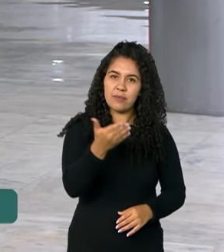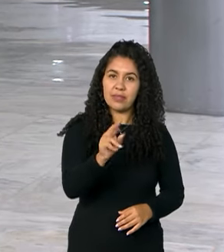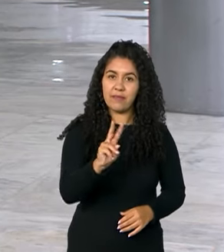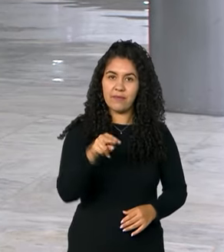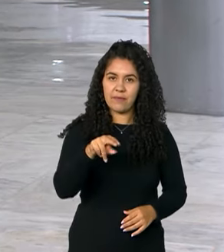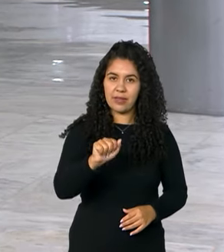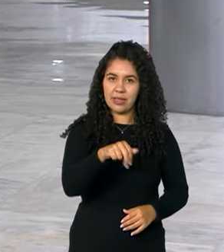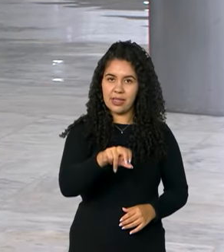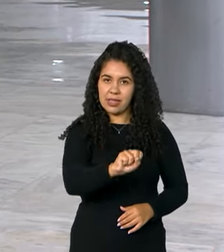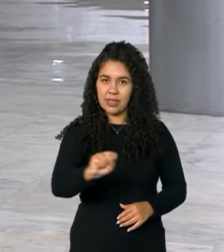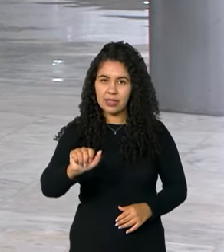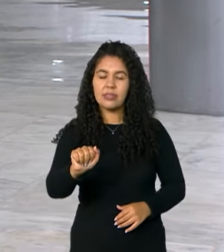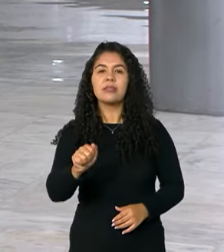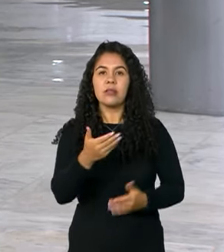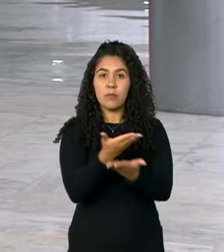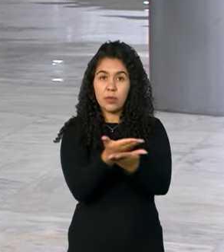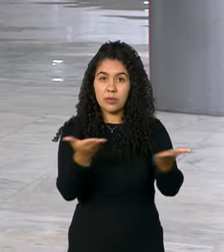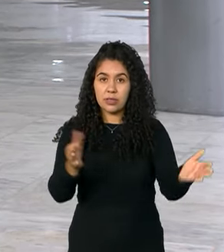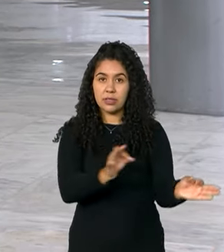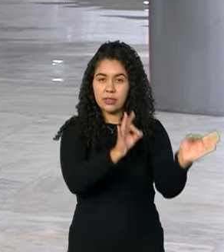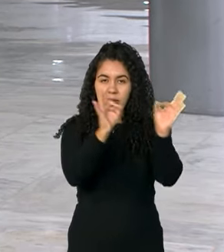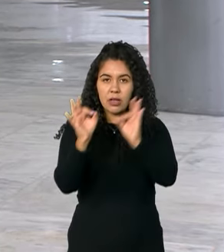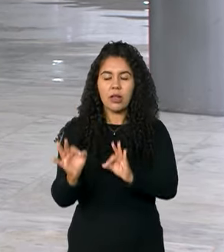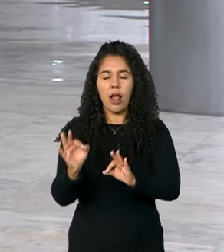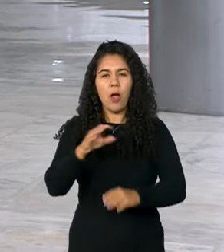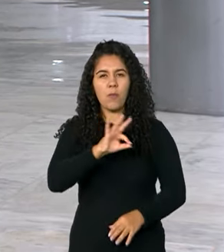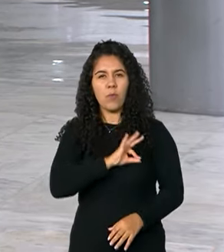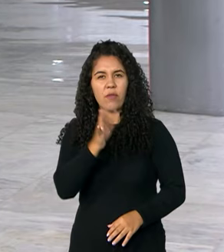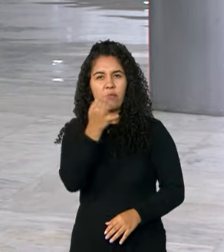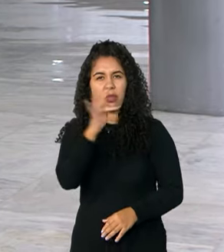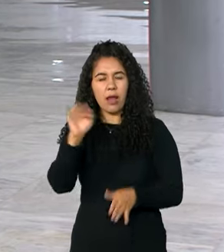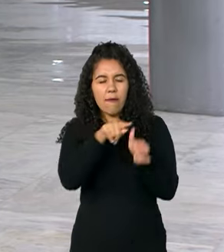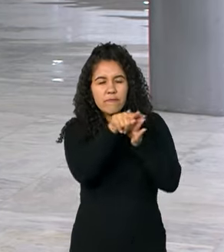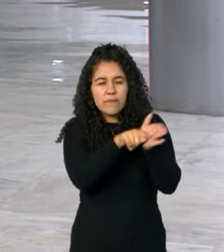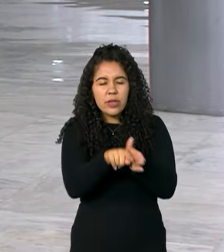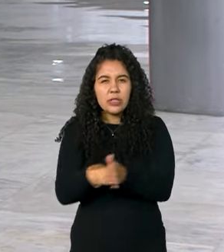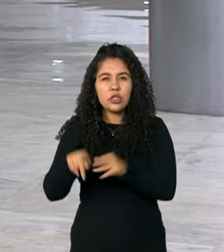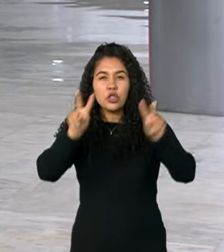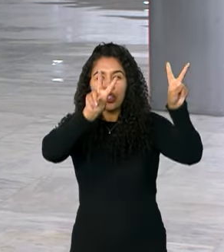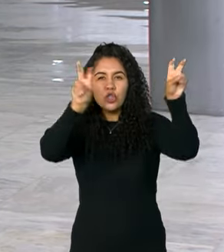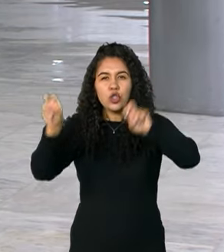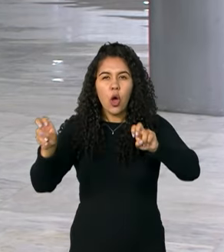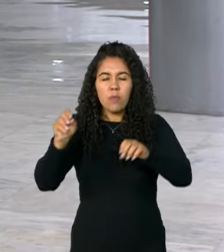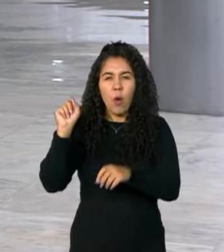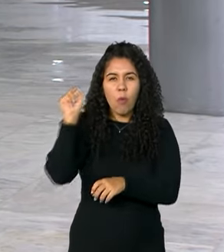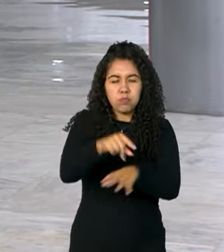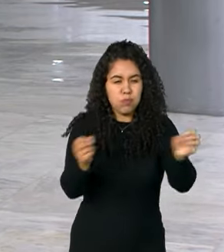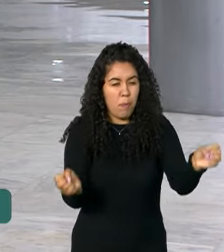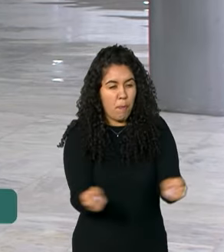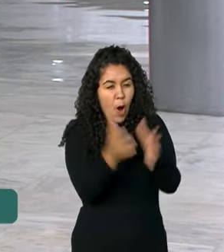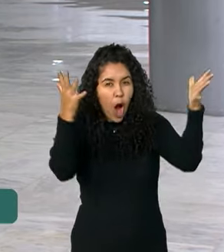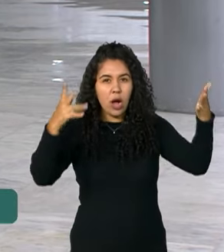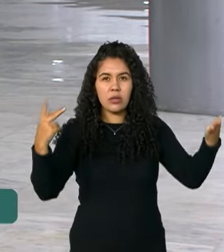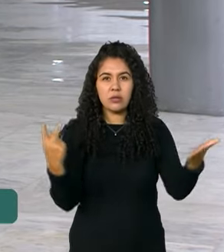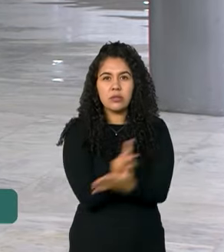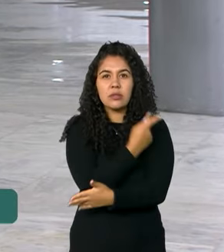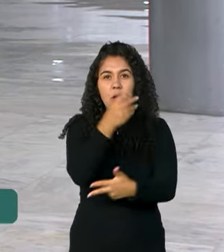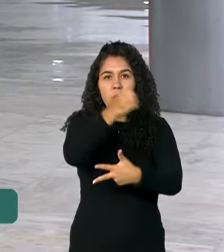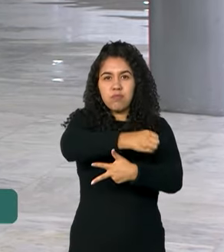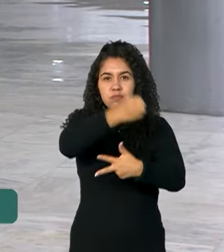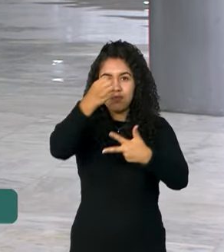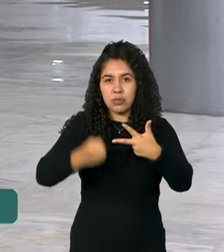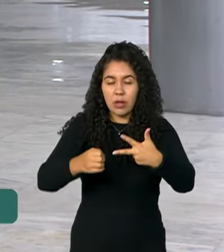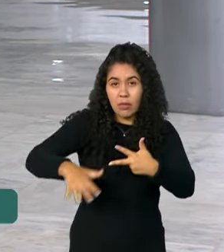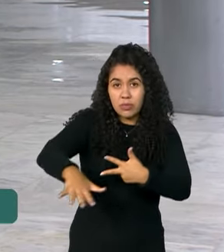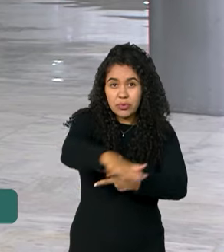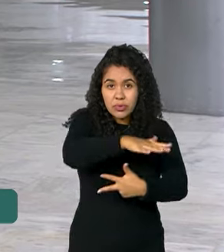todos. A Polícia Federal investiga as explosões ocorridas ontem à noite aqui na Praça dos Três Poderes e informou a